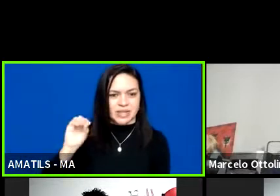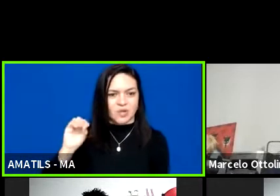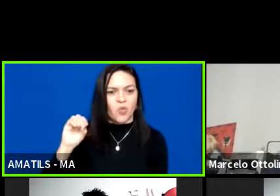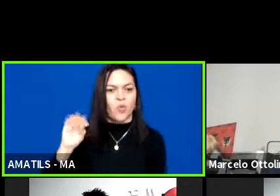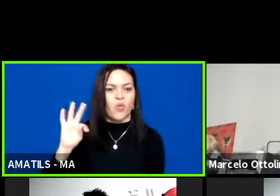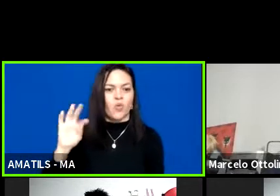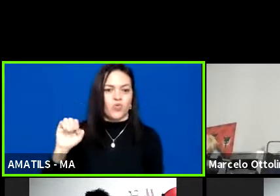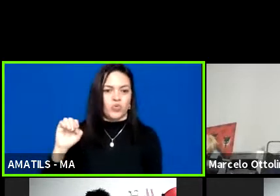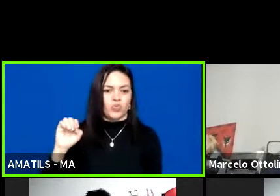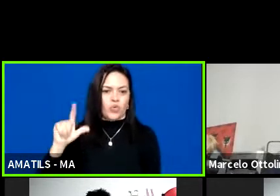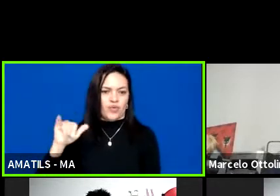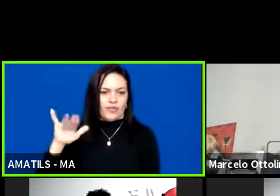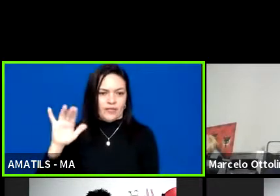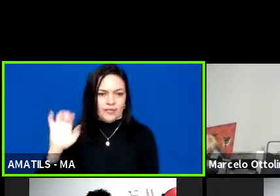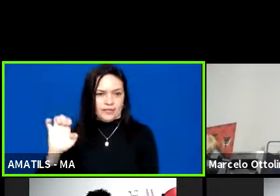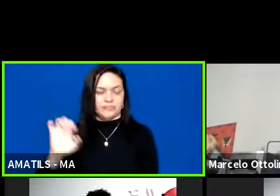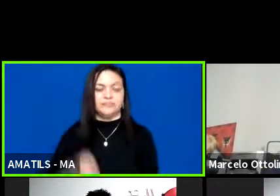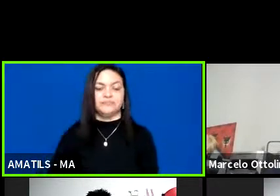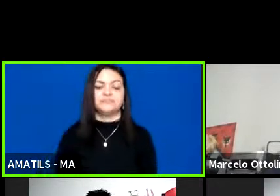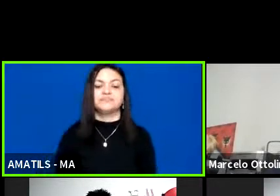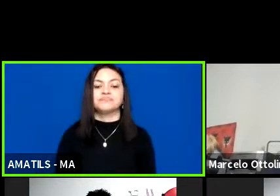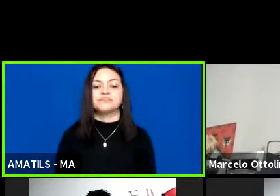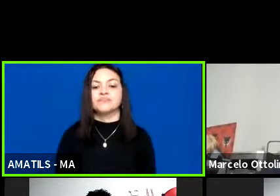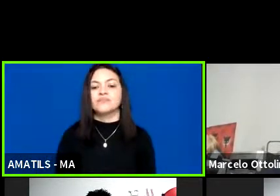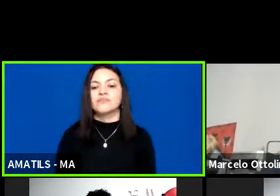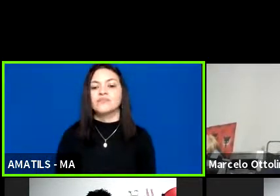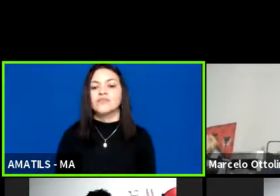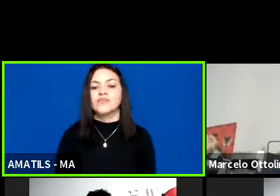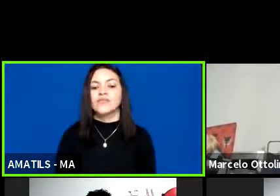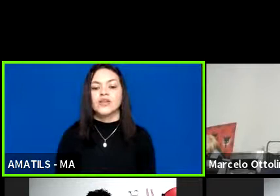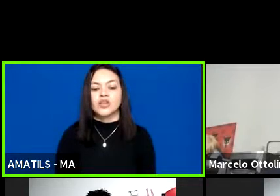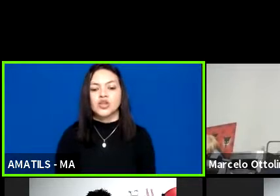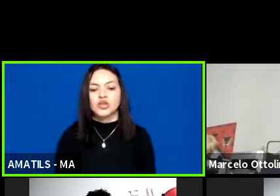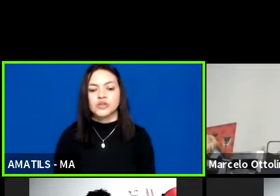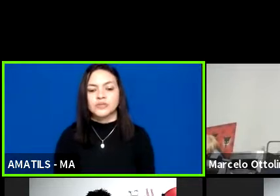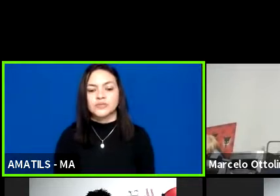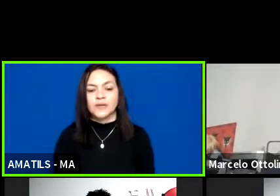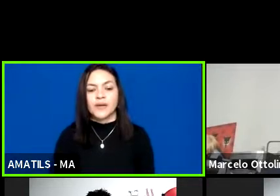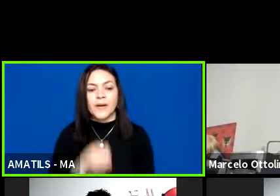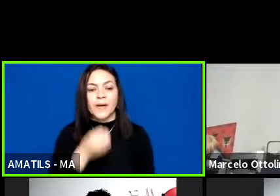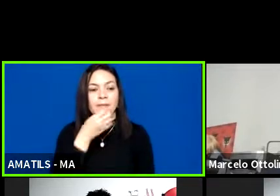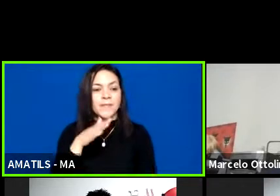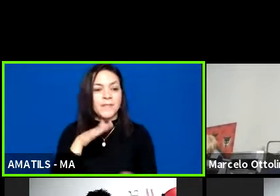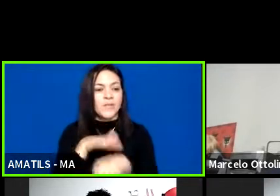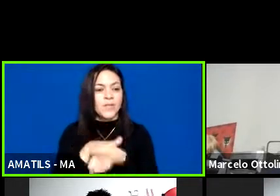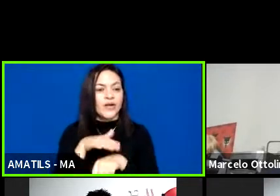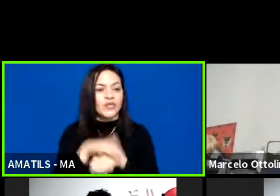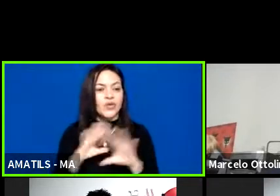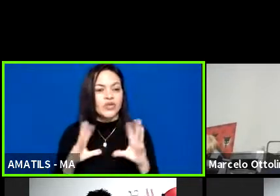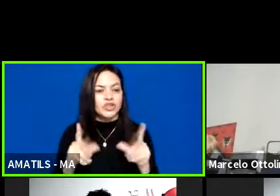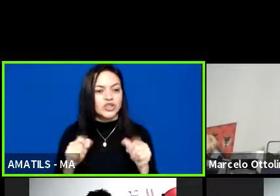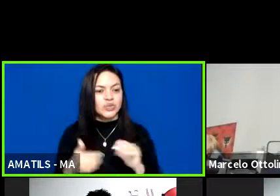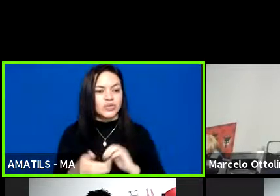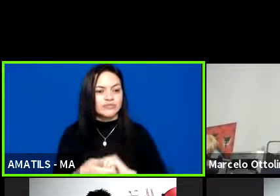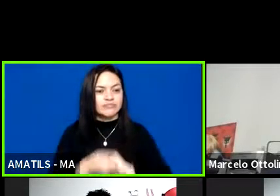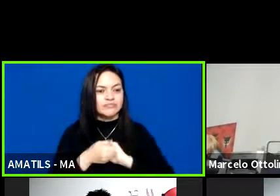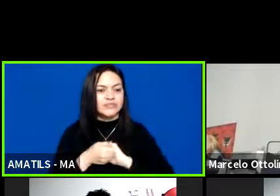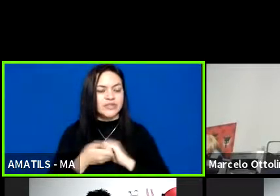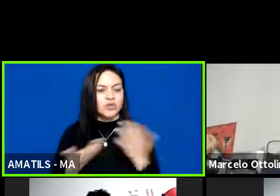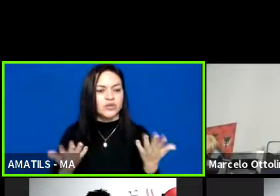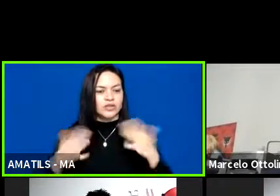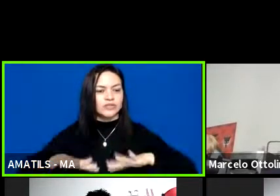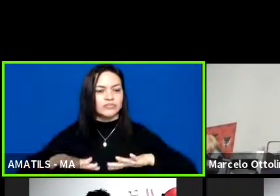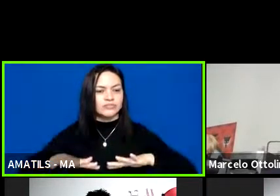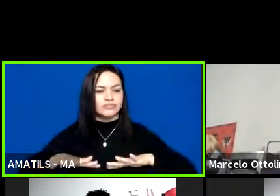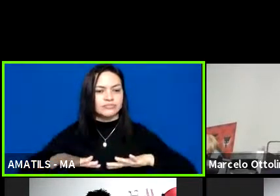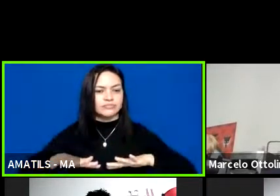Então, boa noite a todos e todas. Saudações, inclusive. O companheiro aí, antes de gente passar